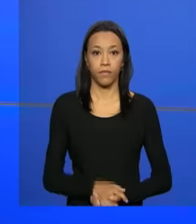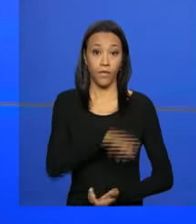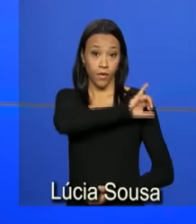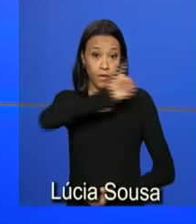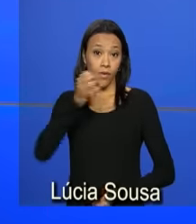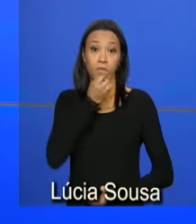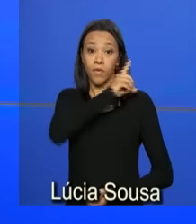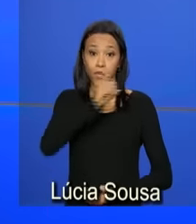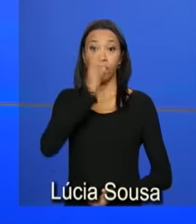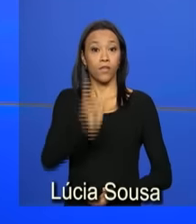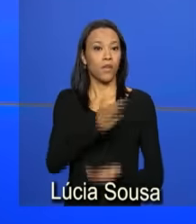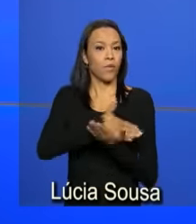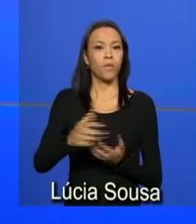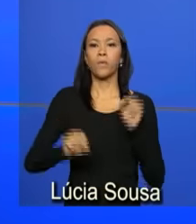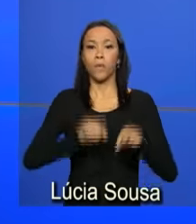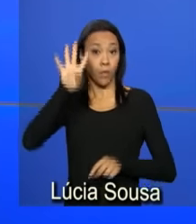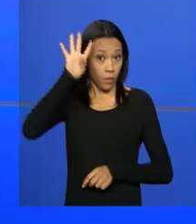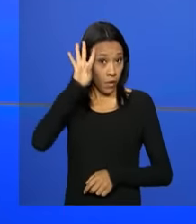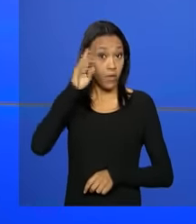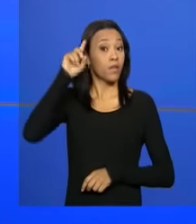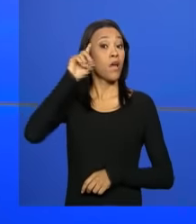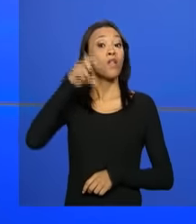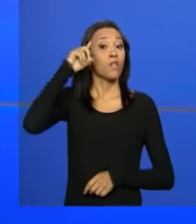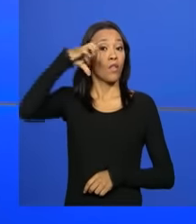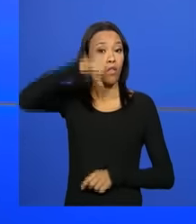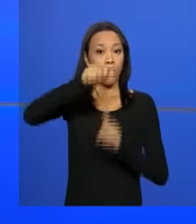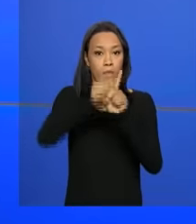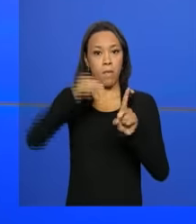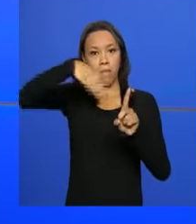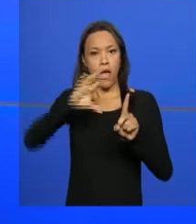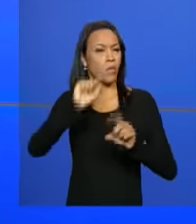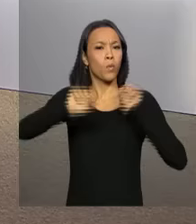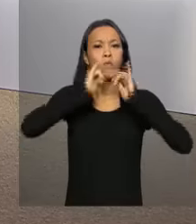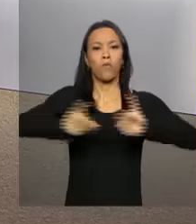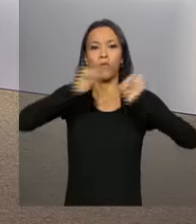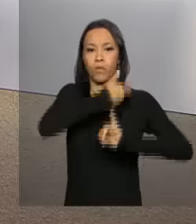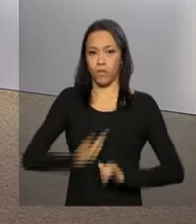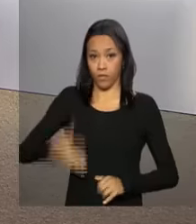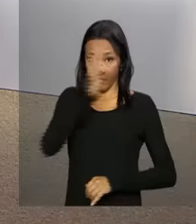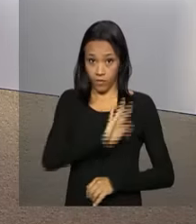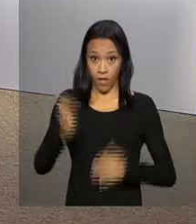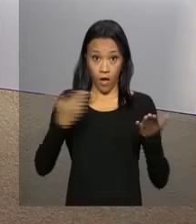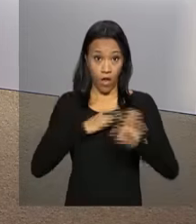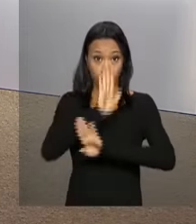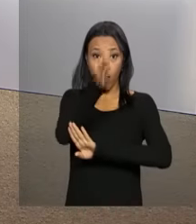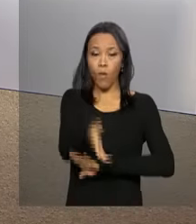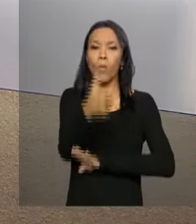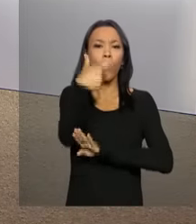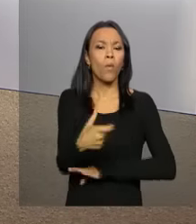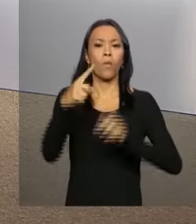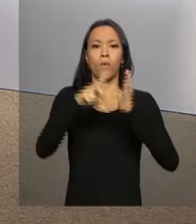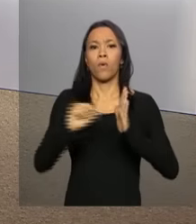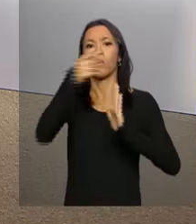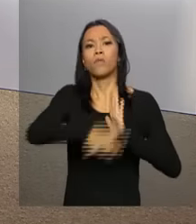Olá, bom dia. Começamos esta quarta-feira, 9 de março, com as notícias do governo federal. Vamos direto ao Palácio do Planalto, saber